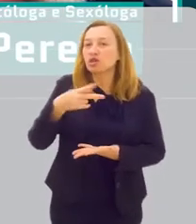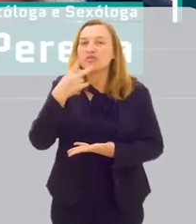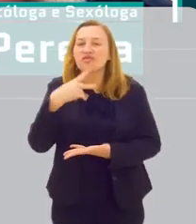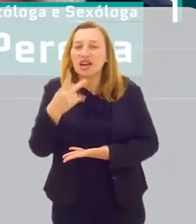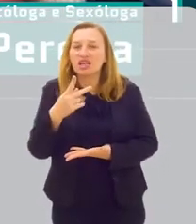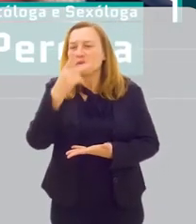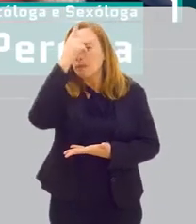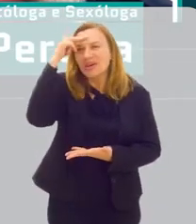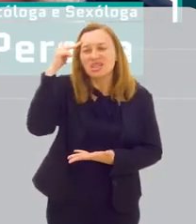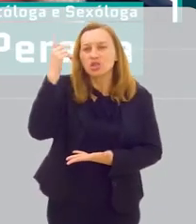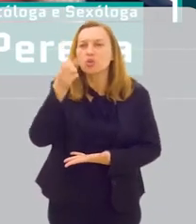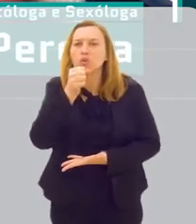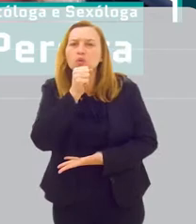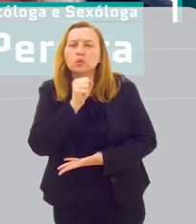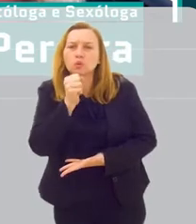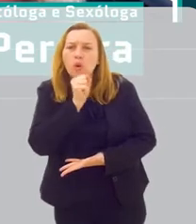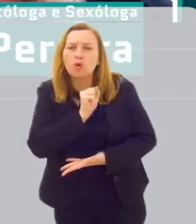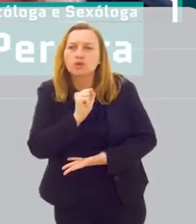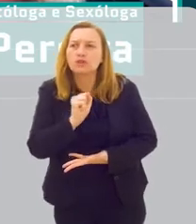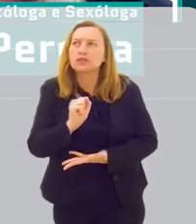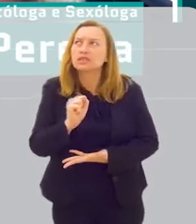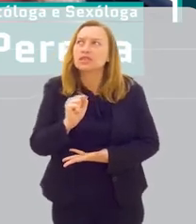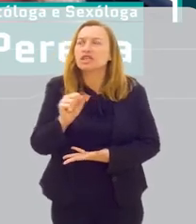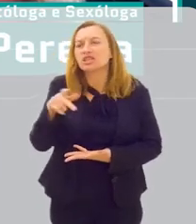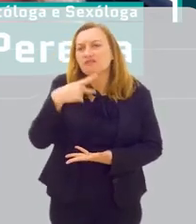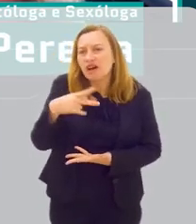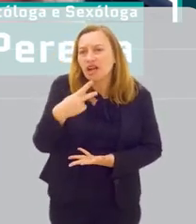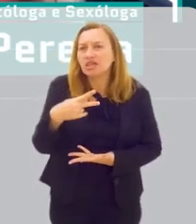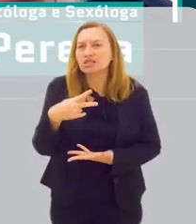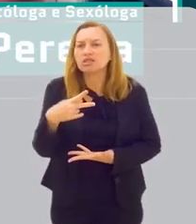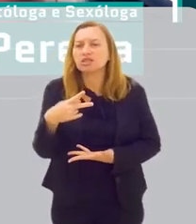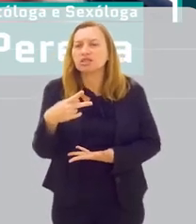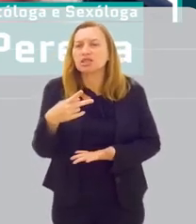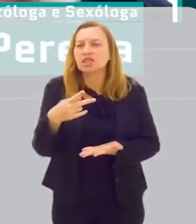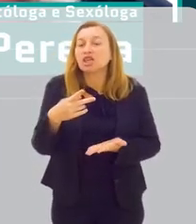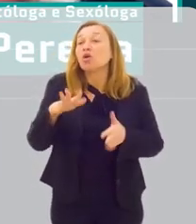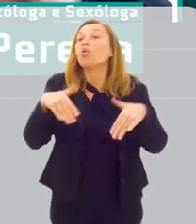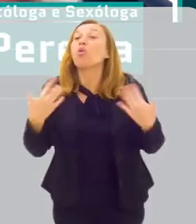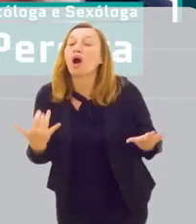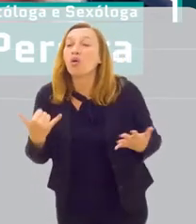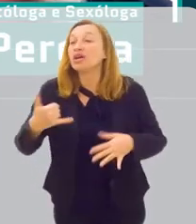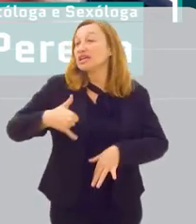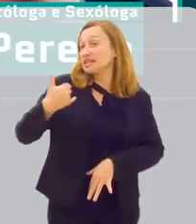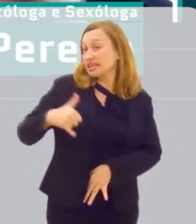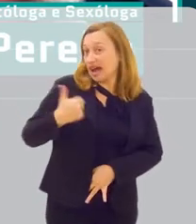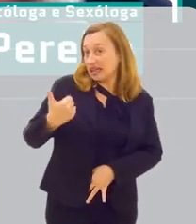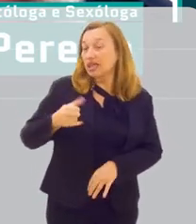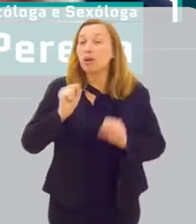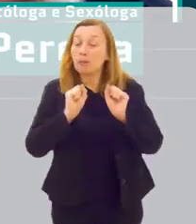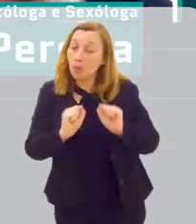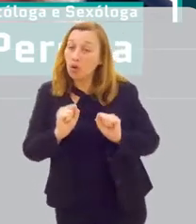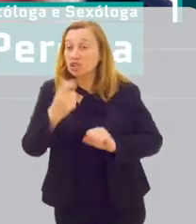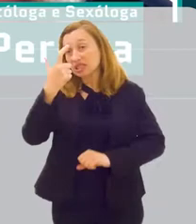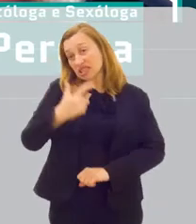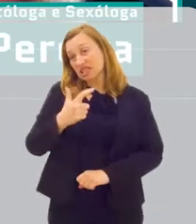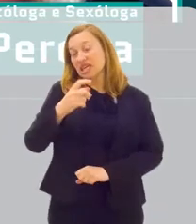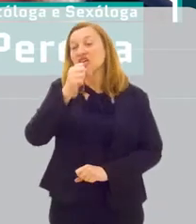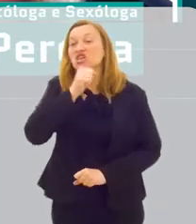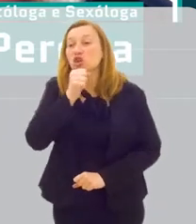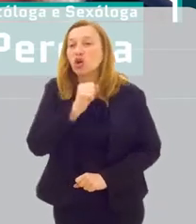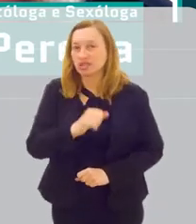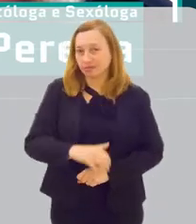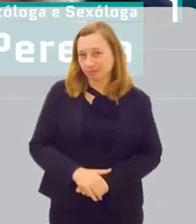gente está falando de pessoas idosas, a gente está falando a partir de que idade que uma pessoa pode ser